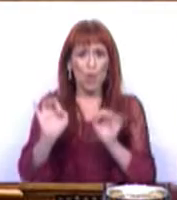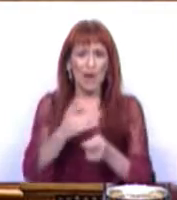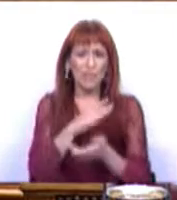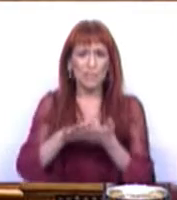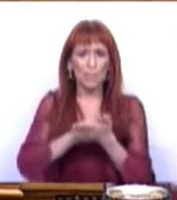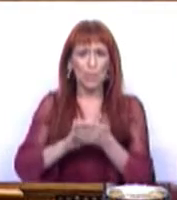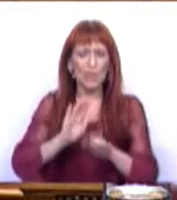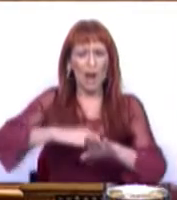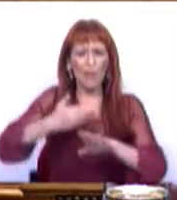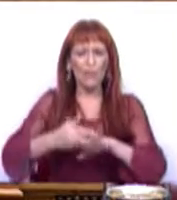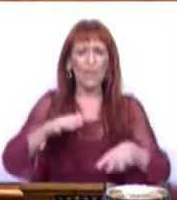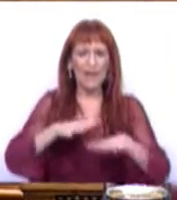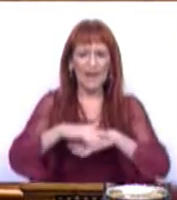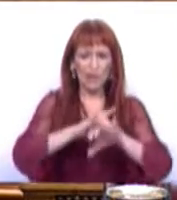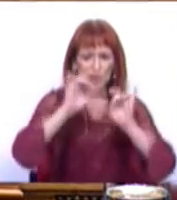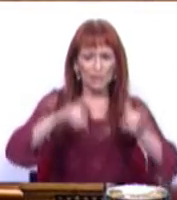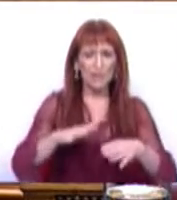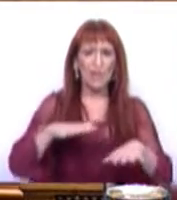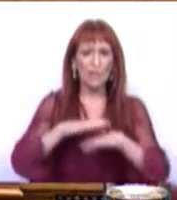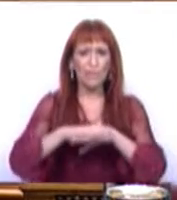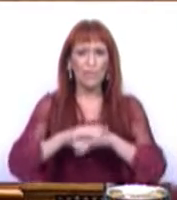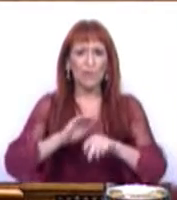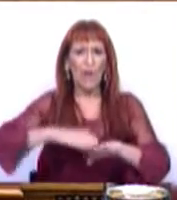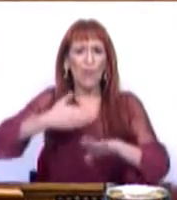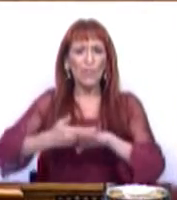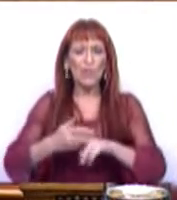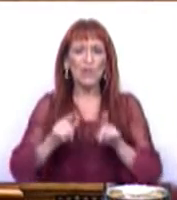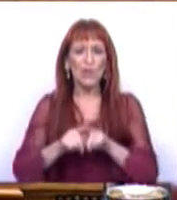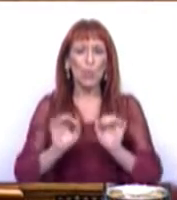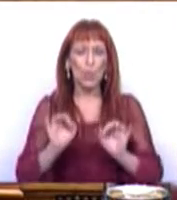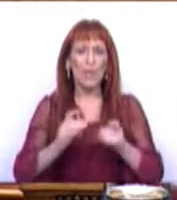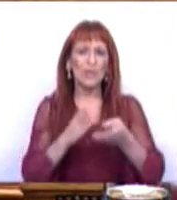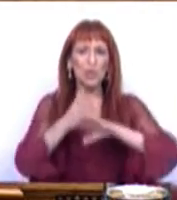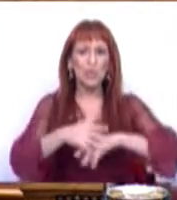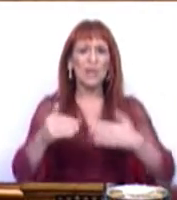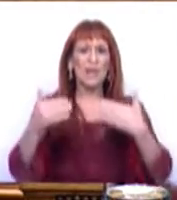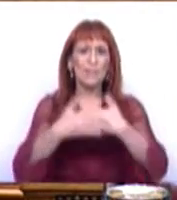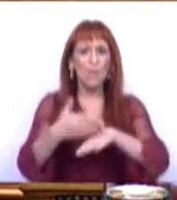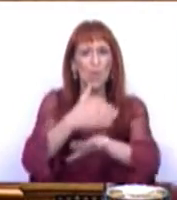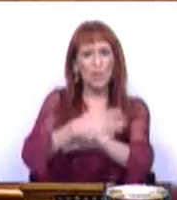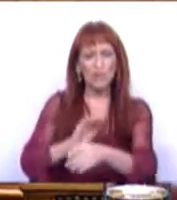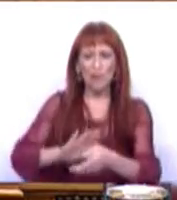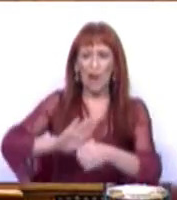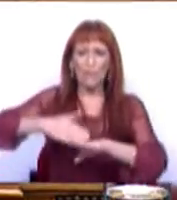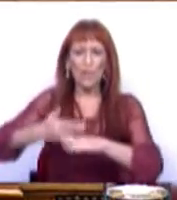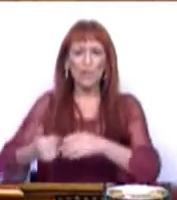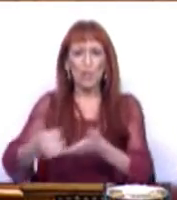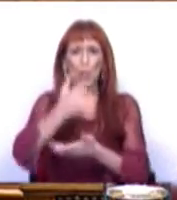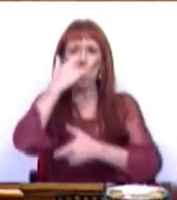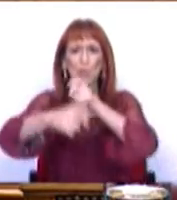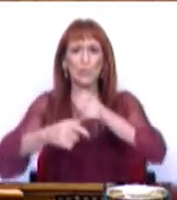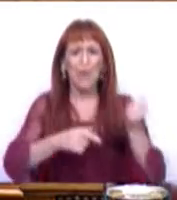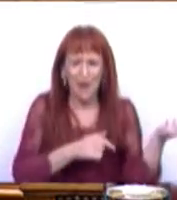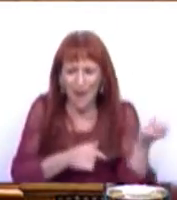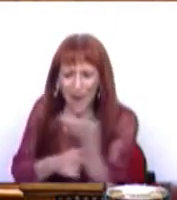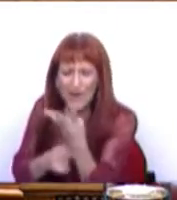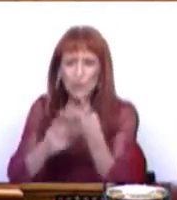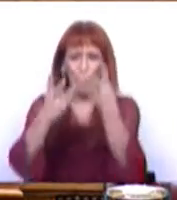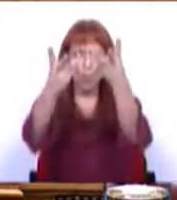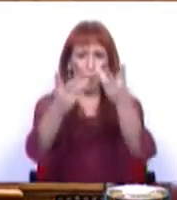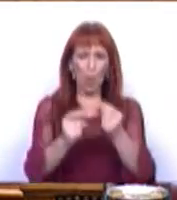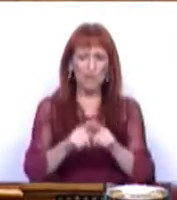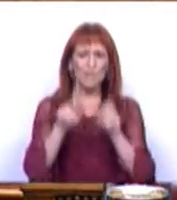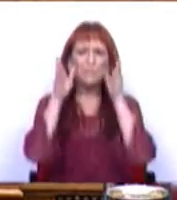reforço da rede hospitalar, o reforço da rede de cuidados continuados e paliativos e o reforço dos recursos humanos. Este é um